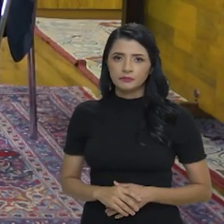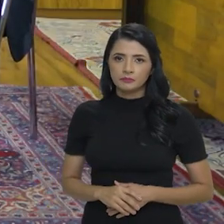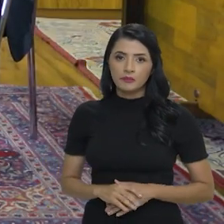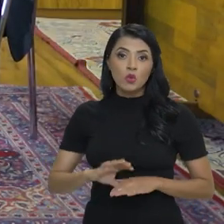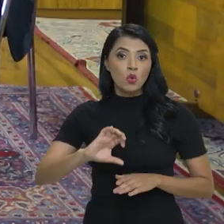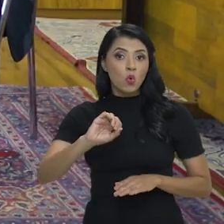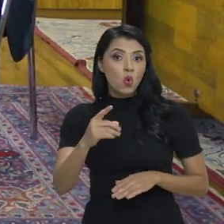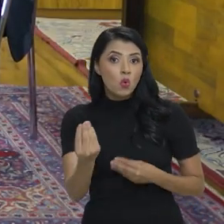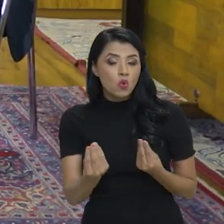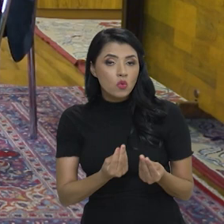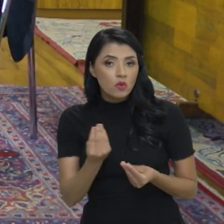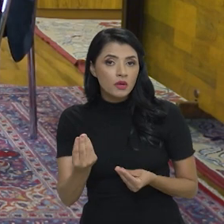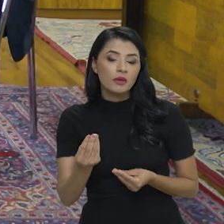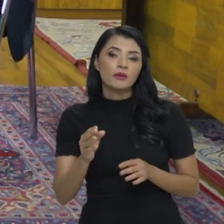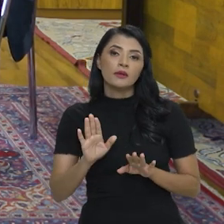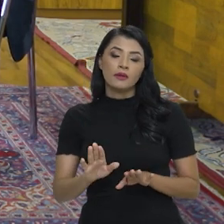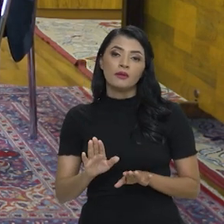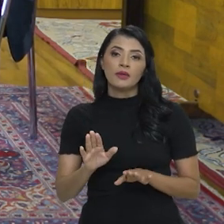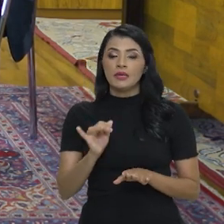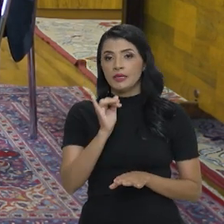digital. Ou seja,